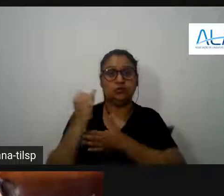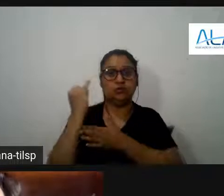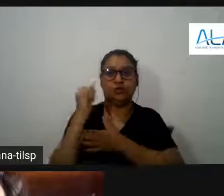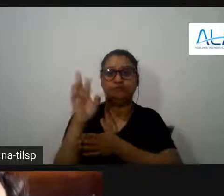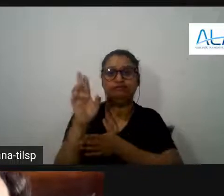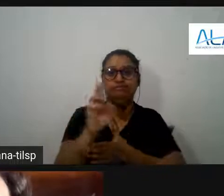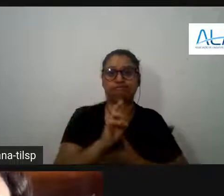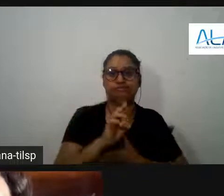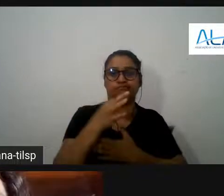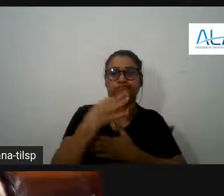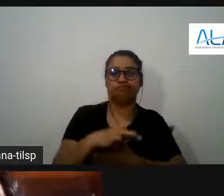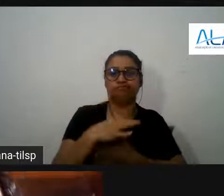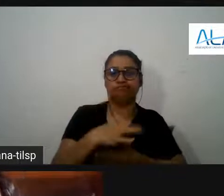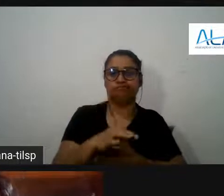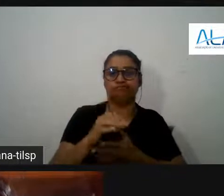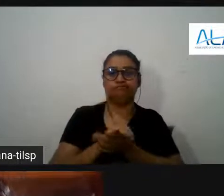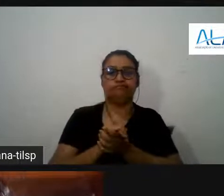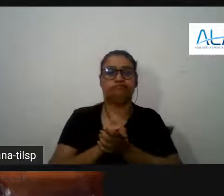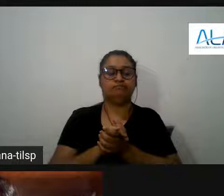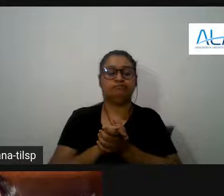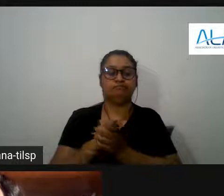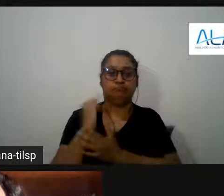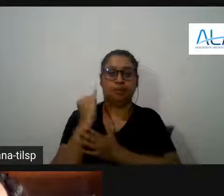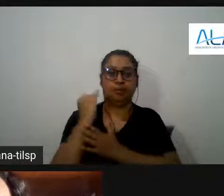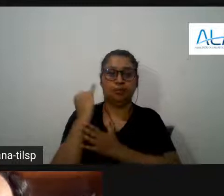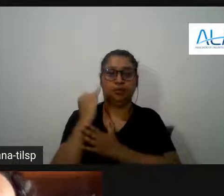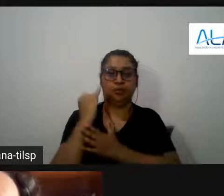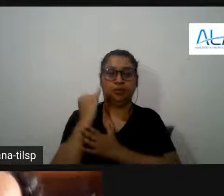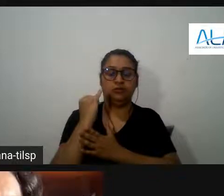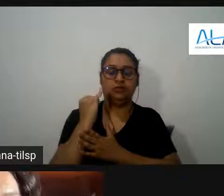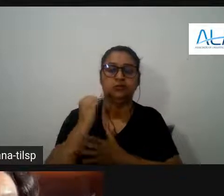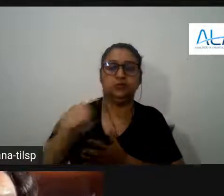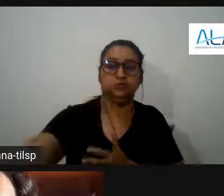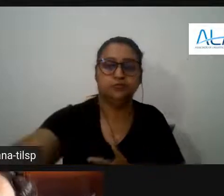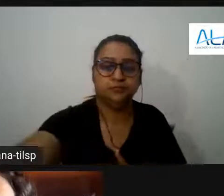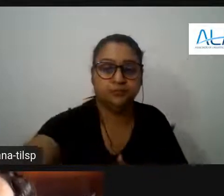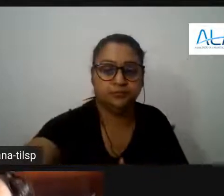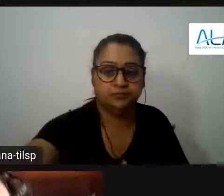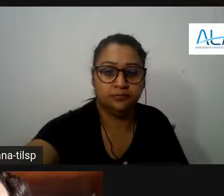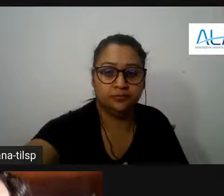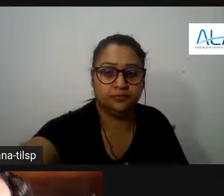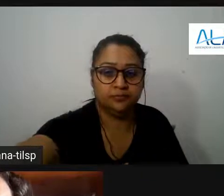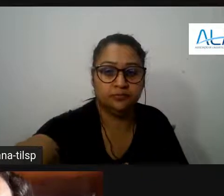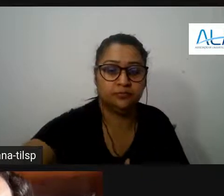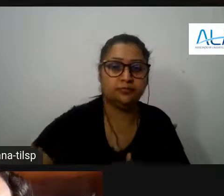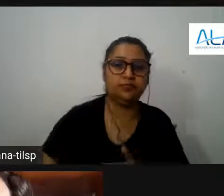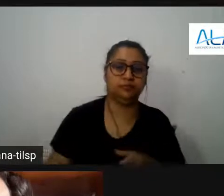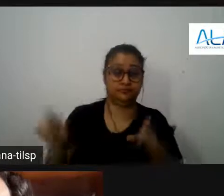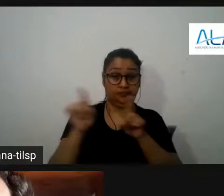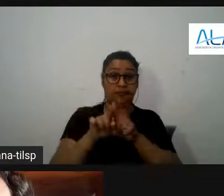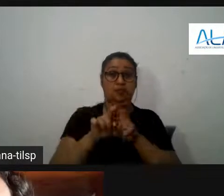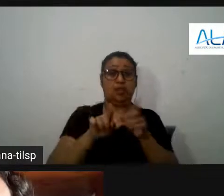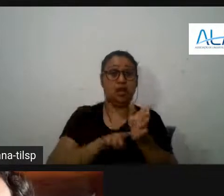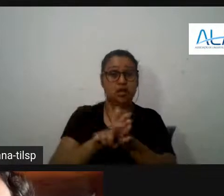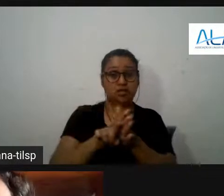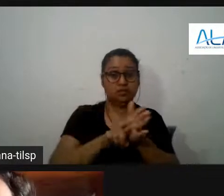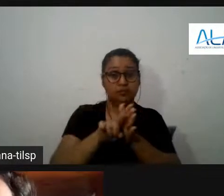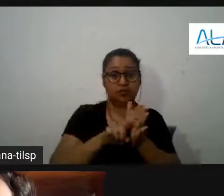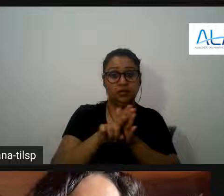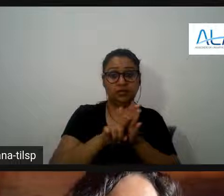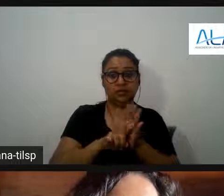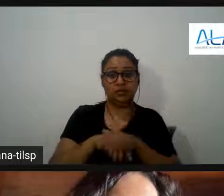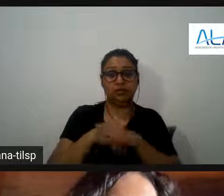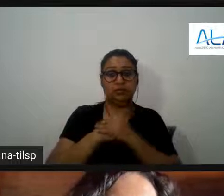interessantes em relação às pesquisas realizadas e agora eu convido a